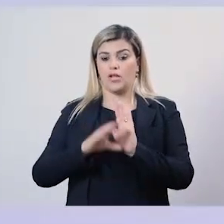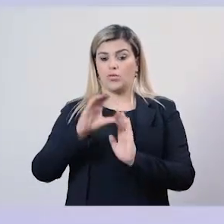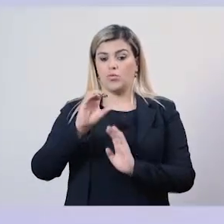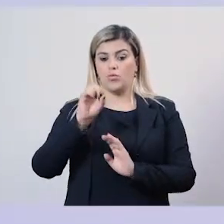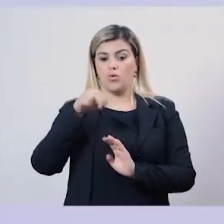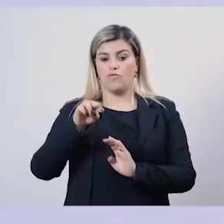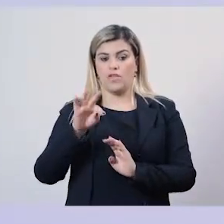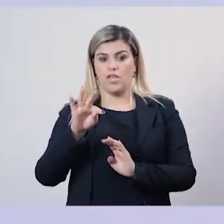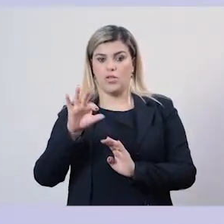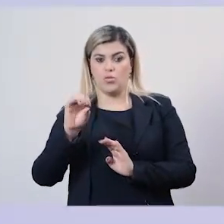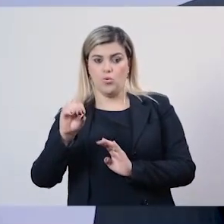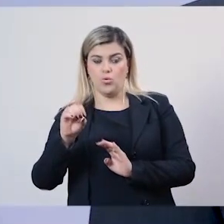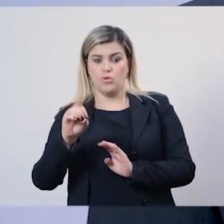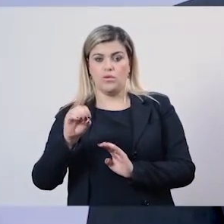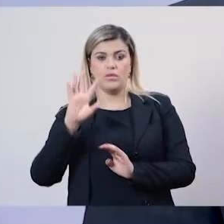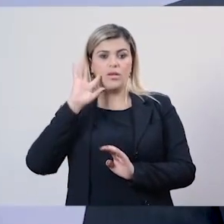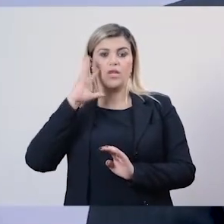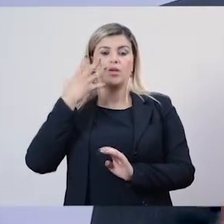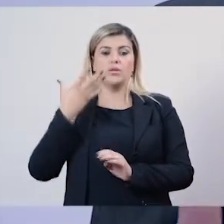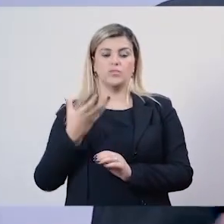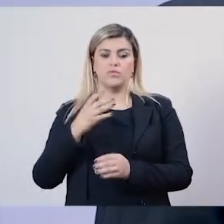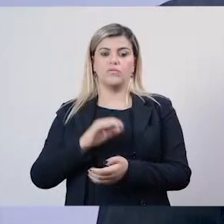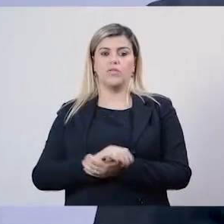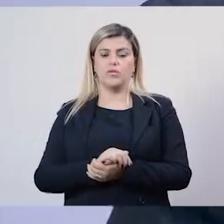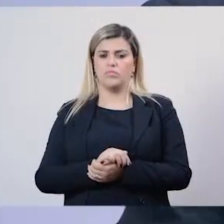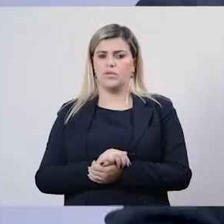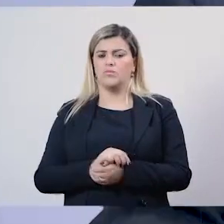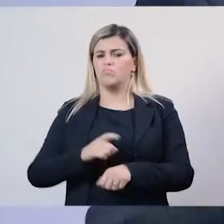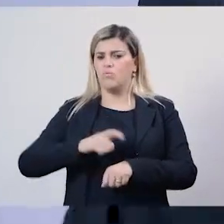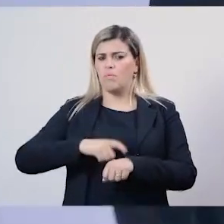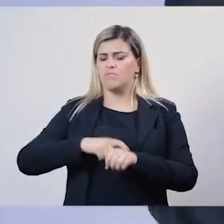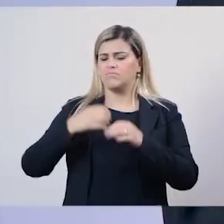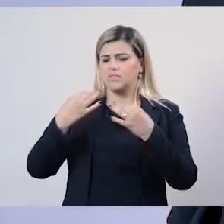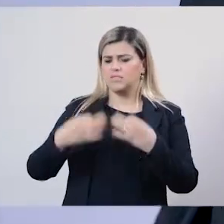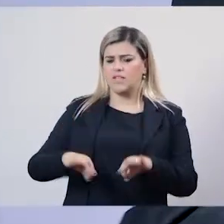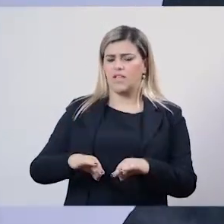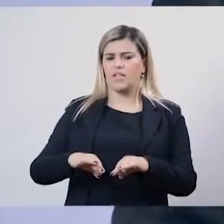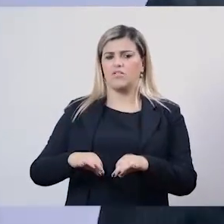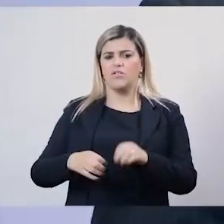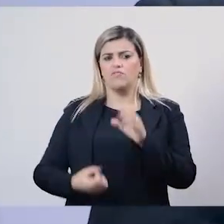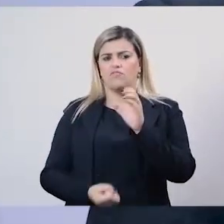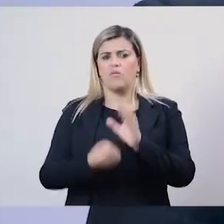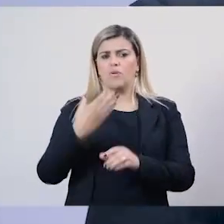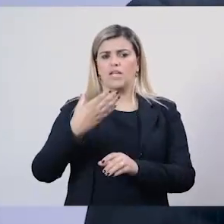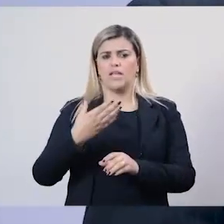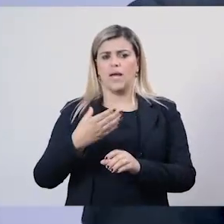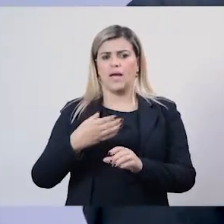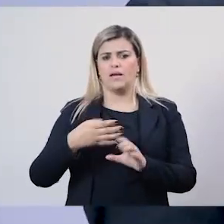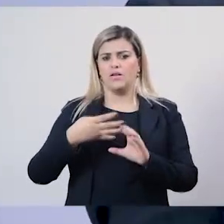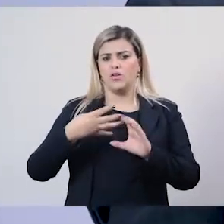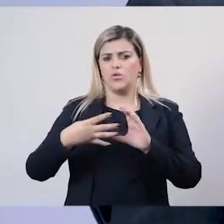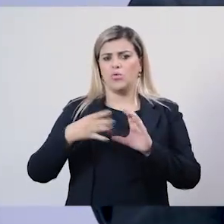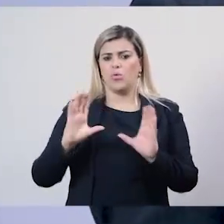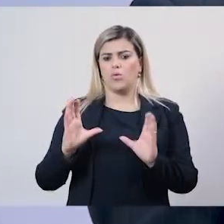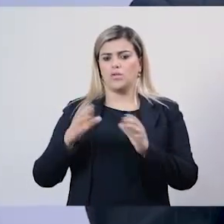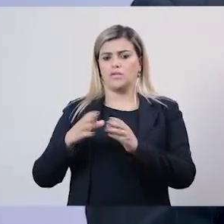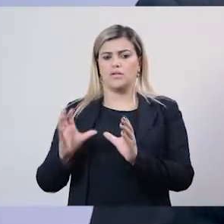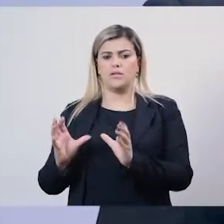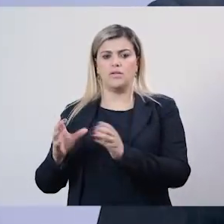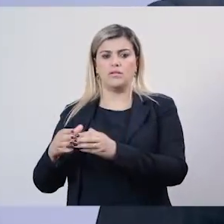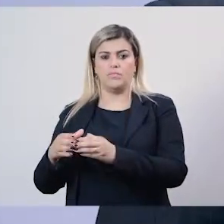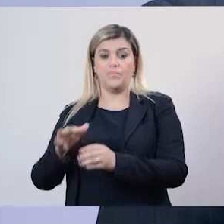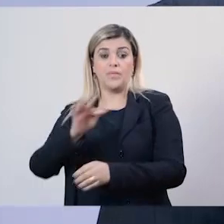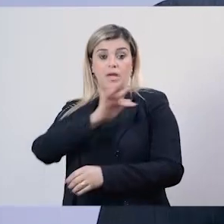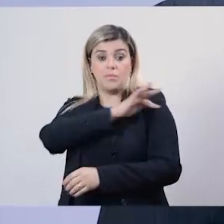Conveniência e necessidade. Estava na hora. Vamos desmembrar. Vamos criar mais conselhos. Porque a fiscalização vai